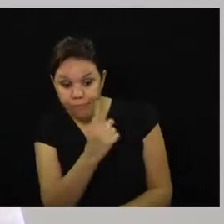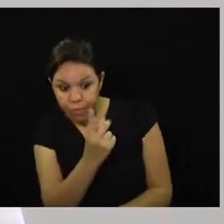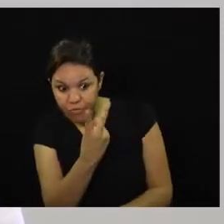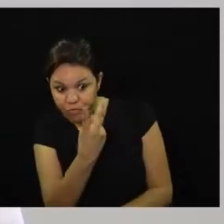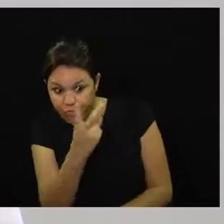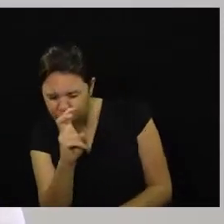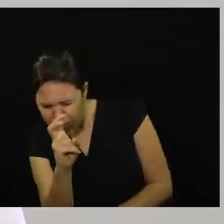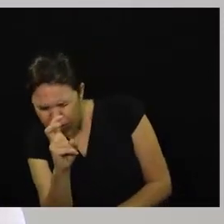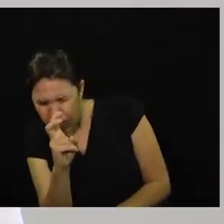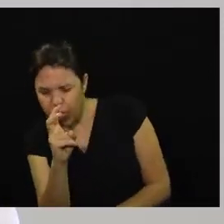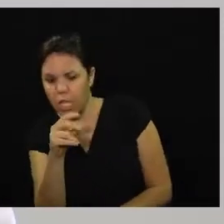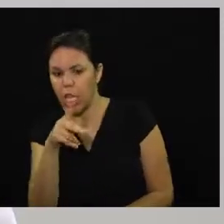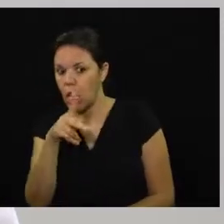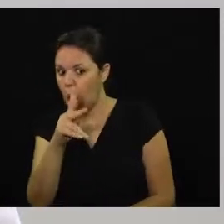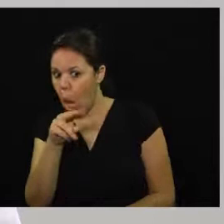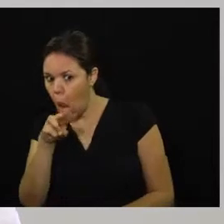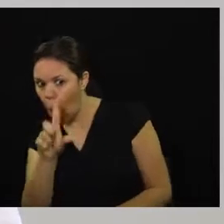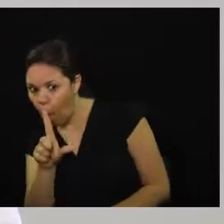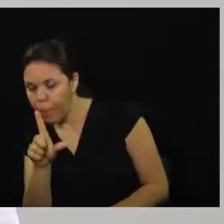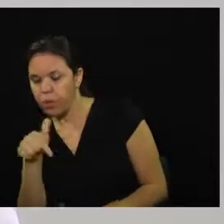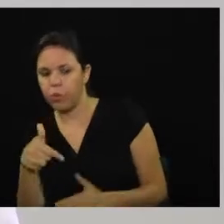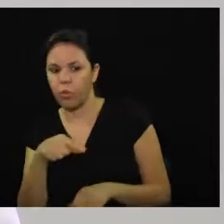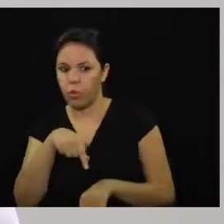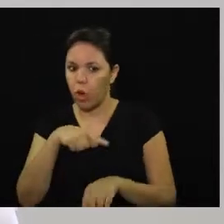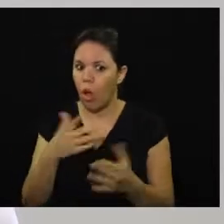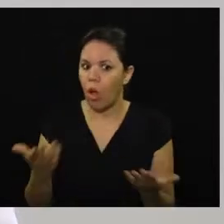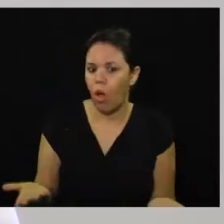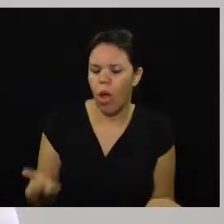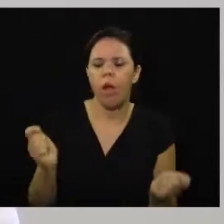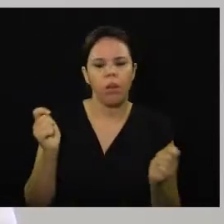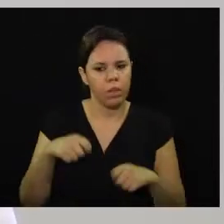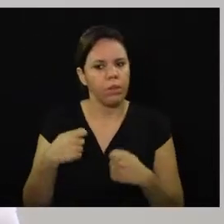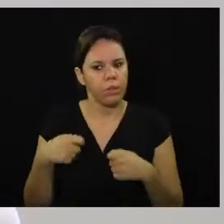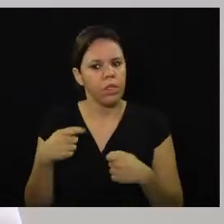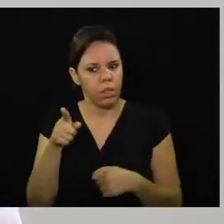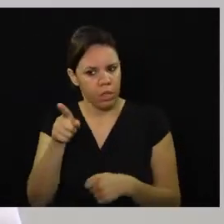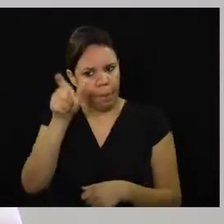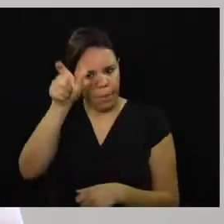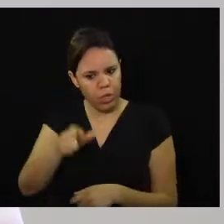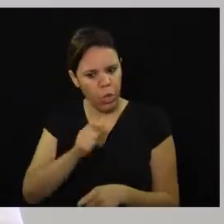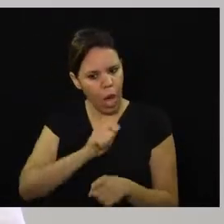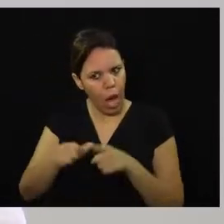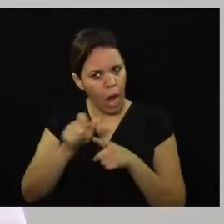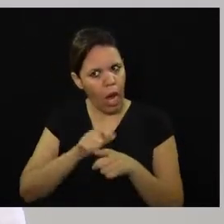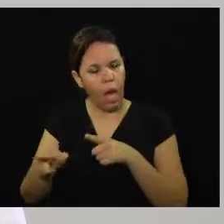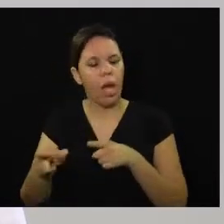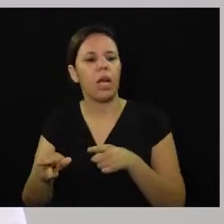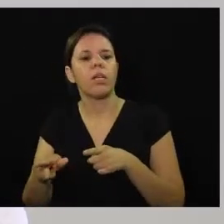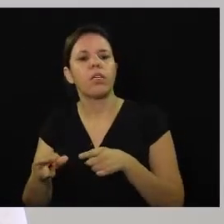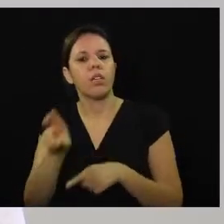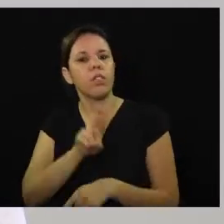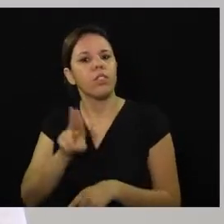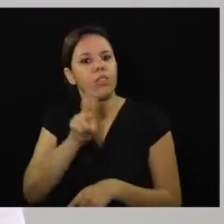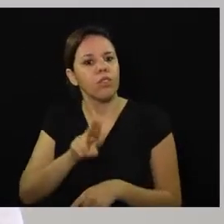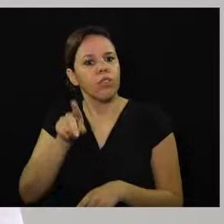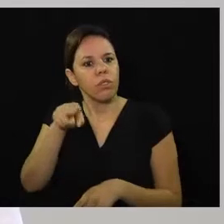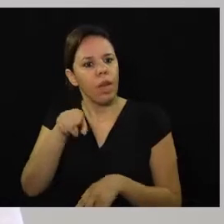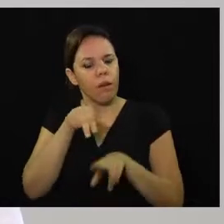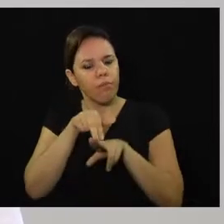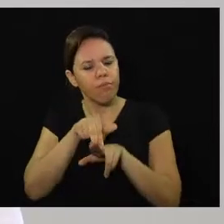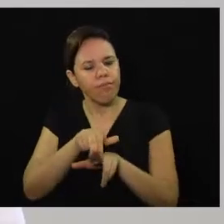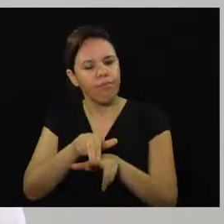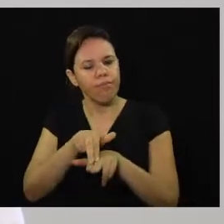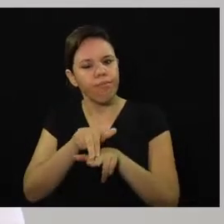25 km por hora e é relevante sim que o consumidor ao alugar ao se utilizar do